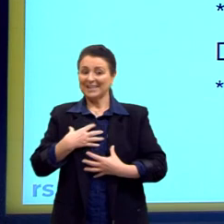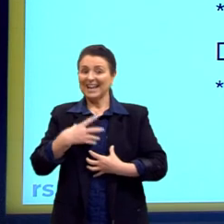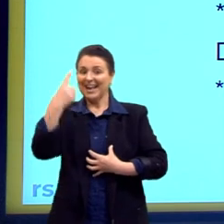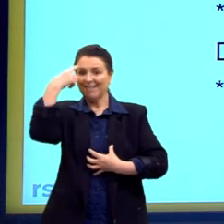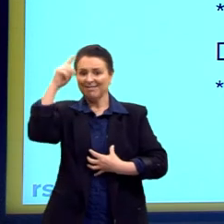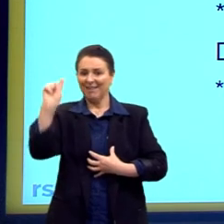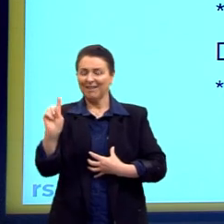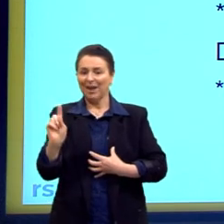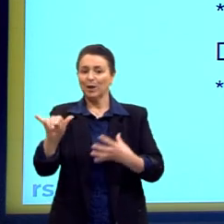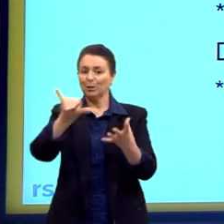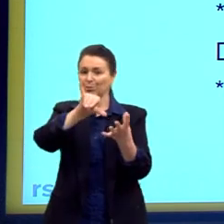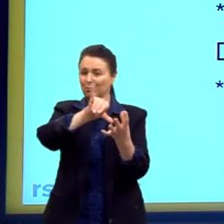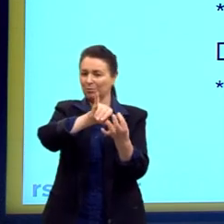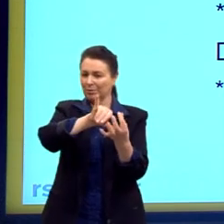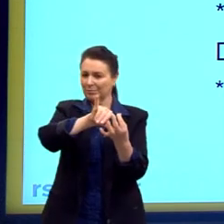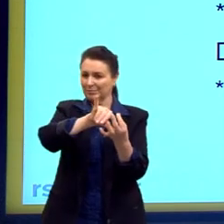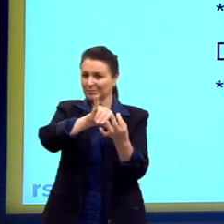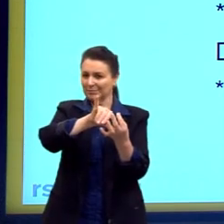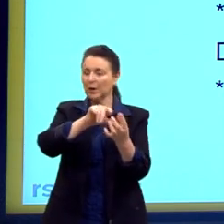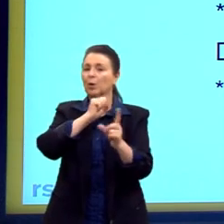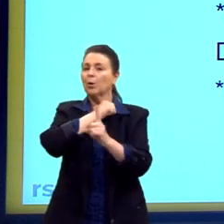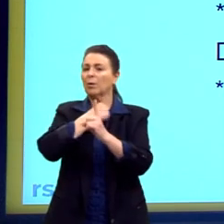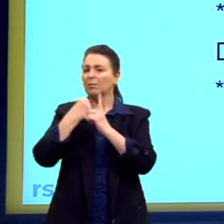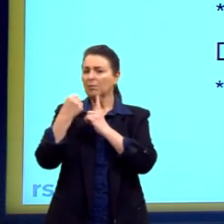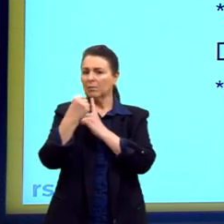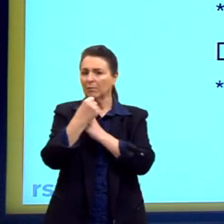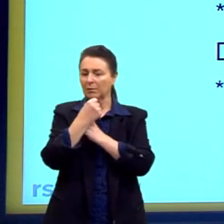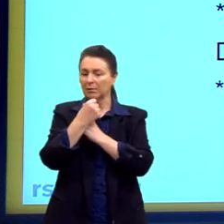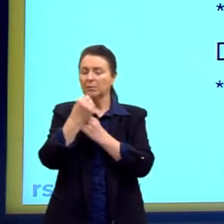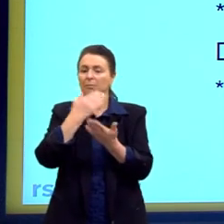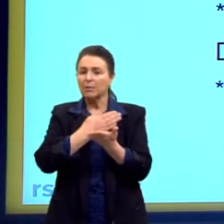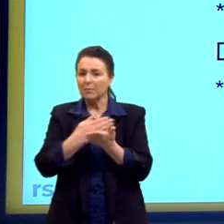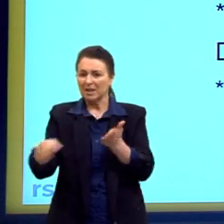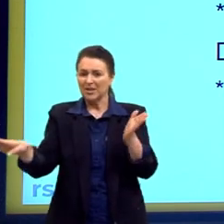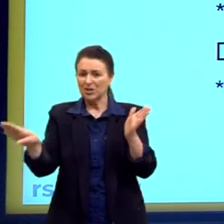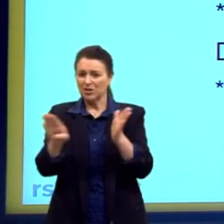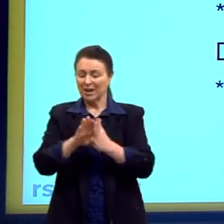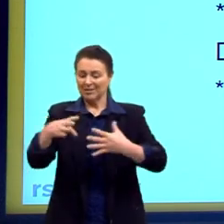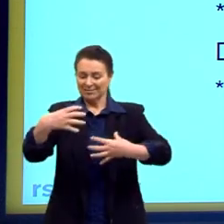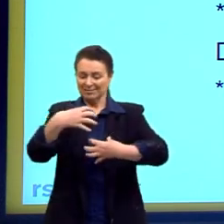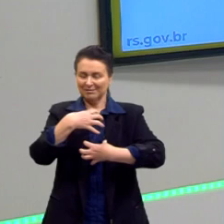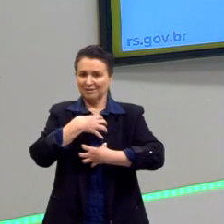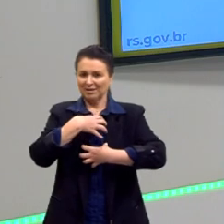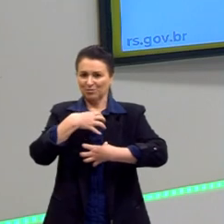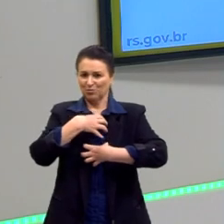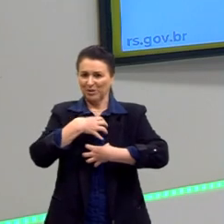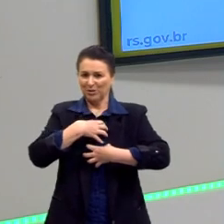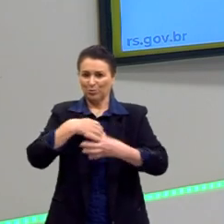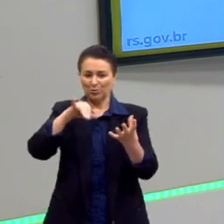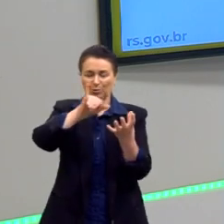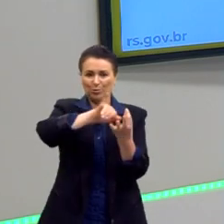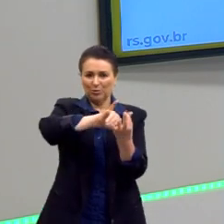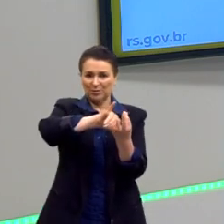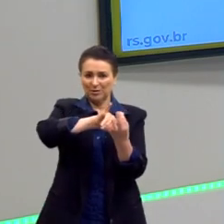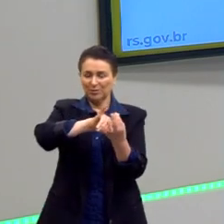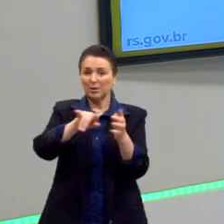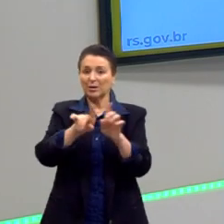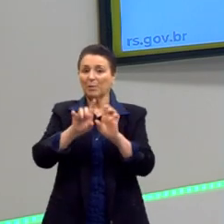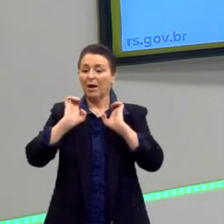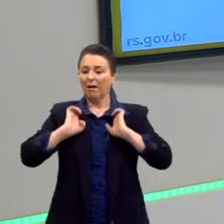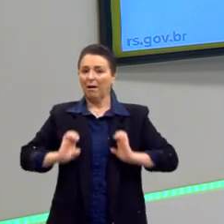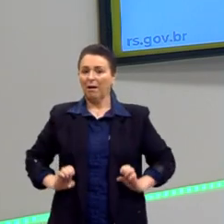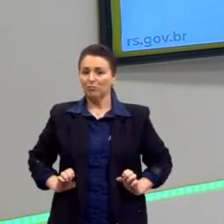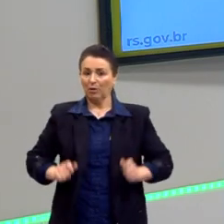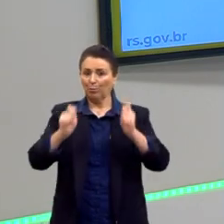Essa proposta do trabalho. E para chegar a isso, esse espírito, esse espírito do capitalismo e a ética protestante,